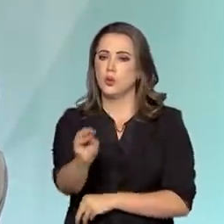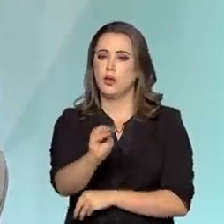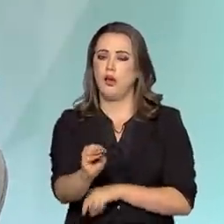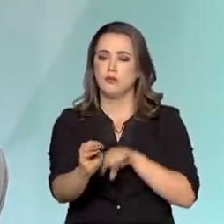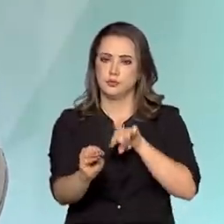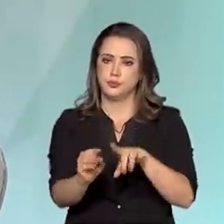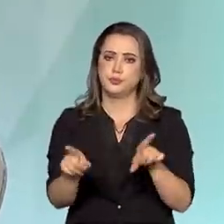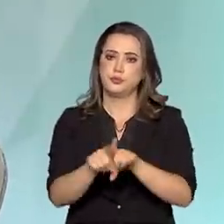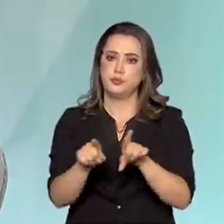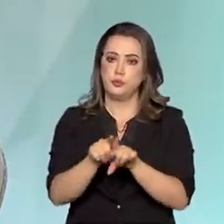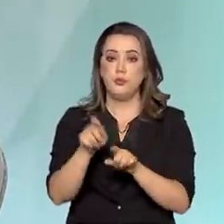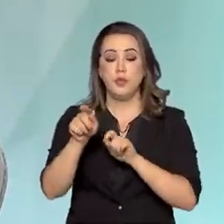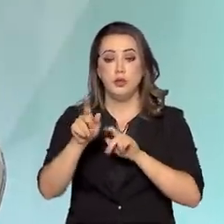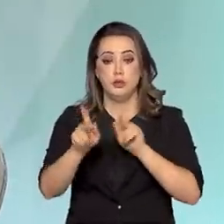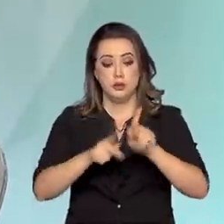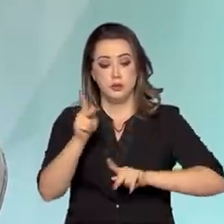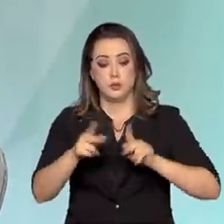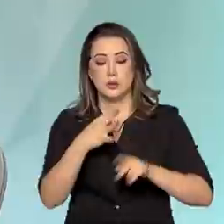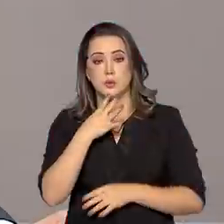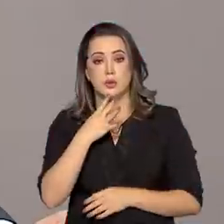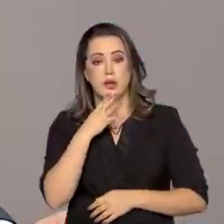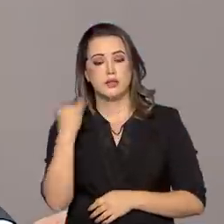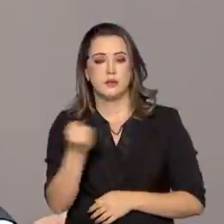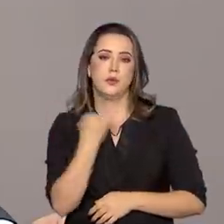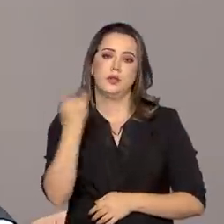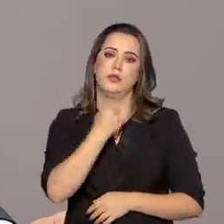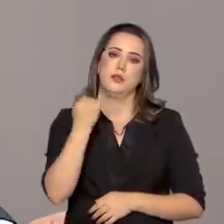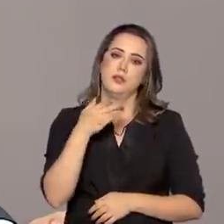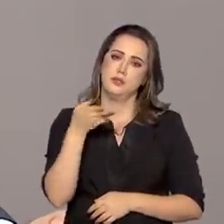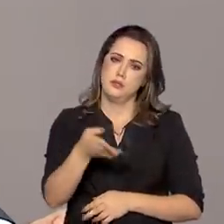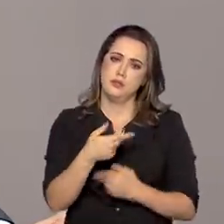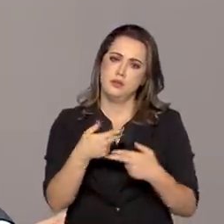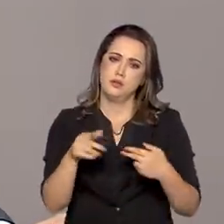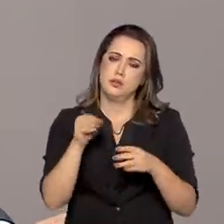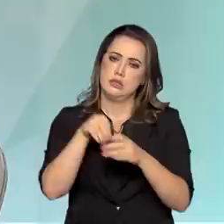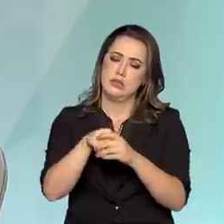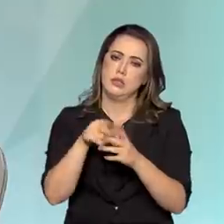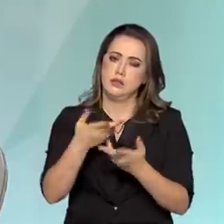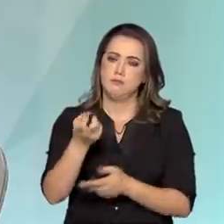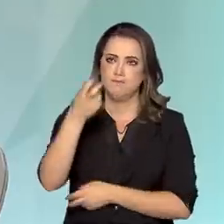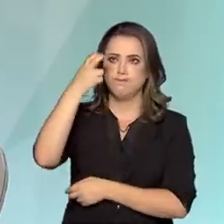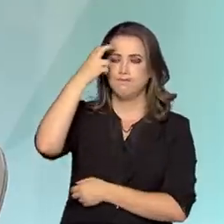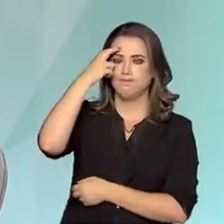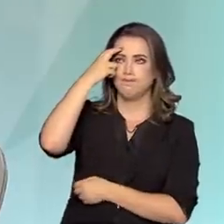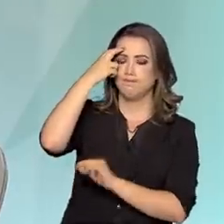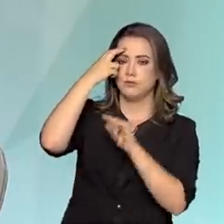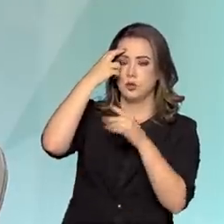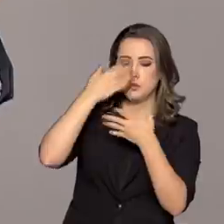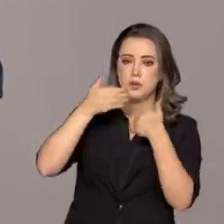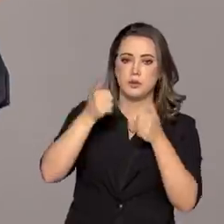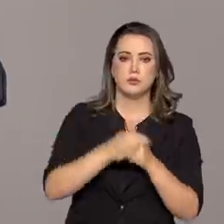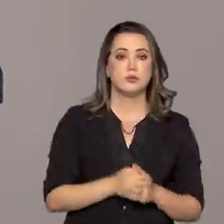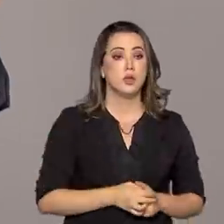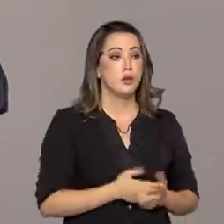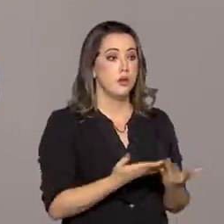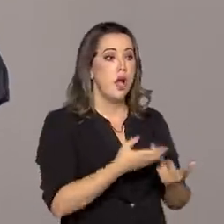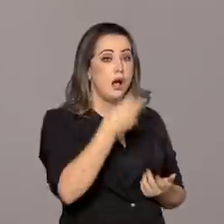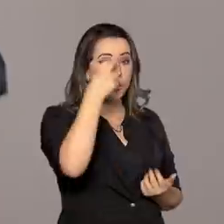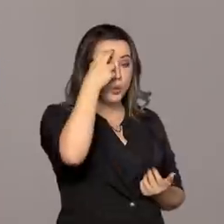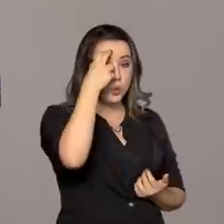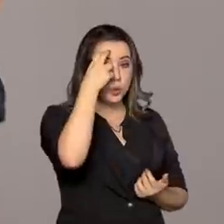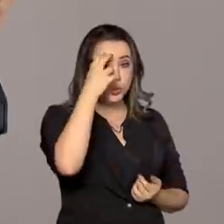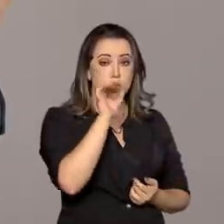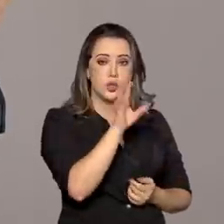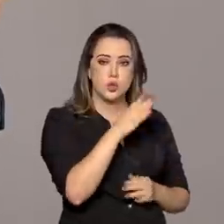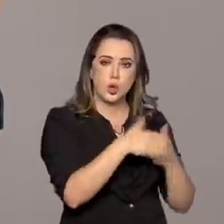que a população reconhece o valor da Biblioteca Nacional e de seu acervo, existe maior consciência. A cultura só é preservada se ela